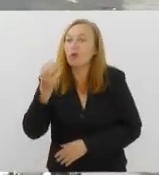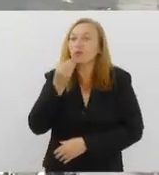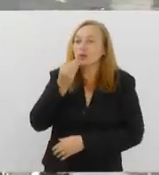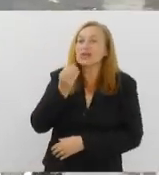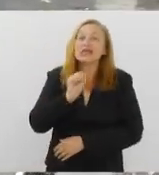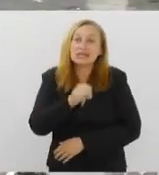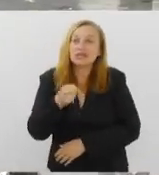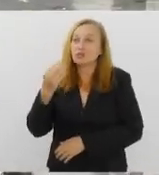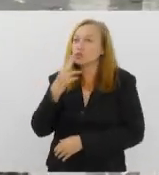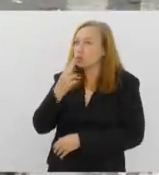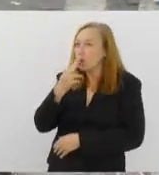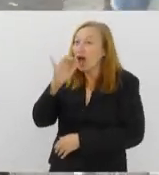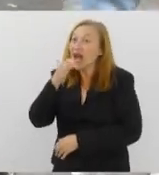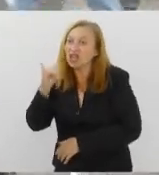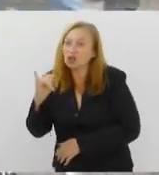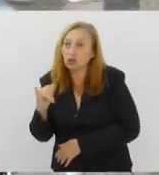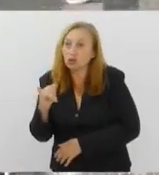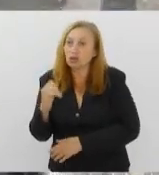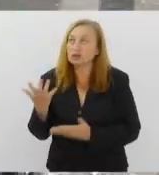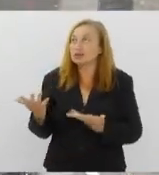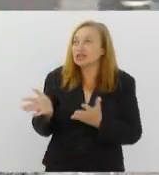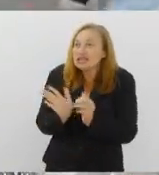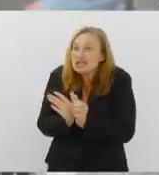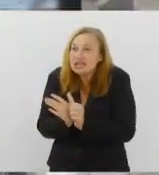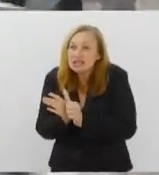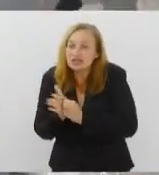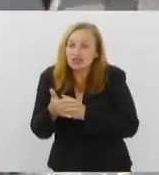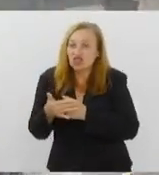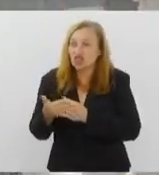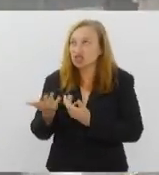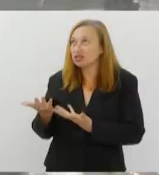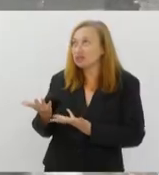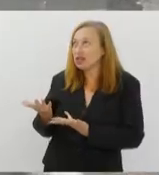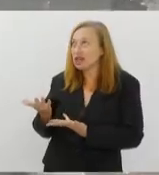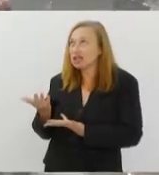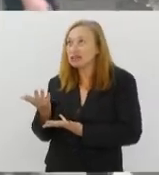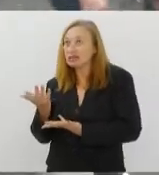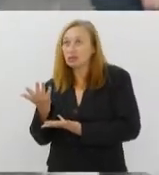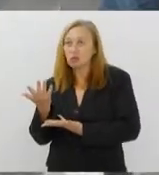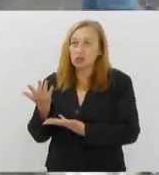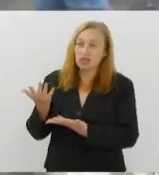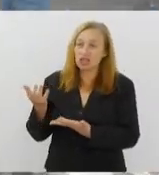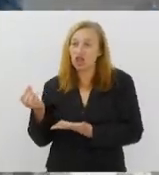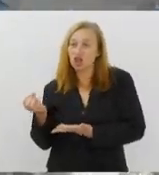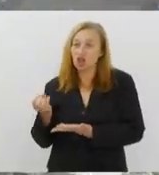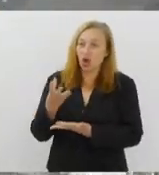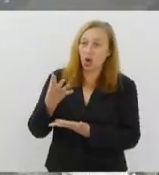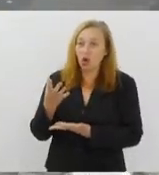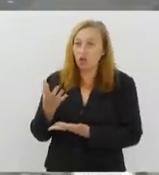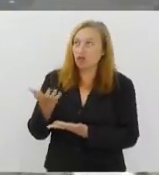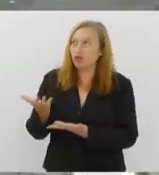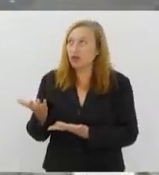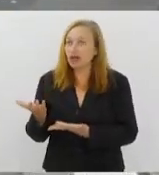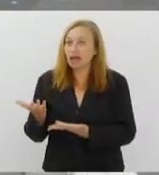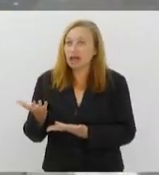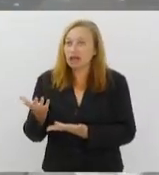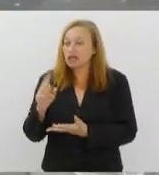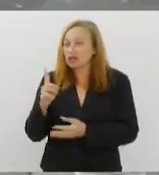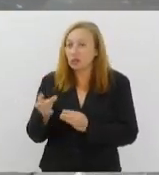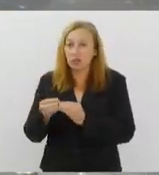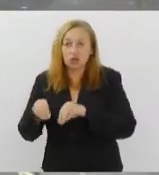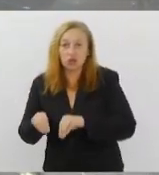cigarro eletrônico, com esse disfarce de modernidade, de ser uma coisa que traz menos danos do que o cigarro tradicional,